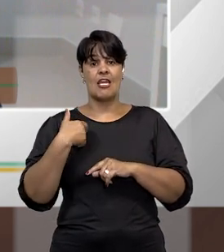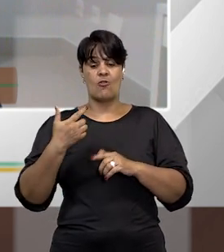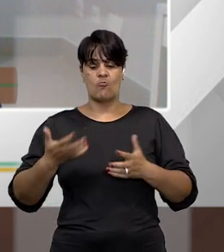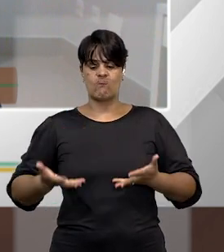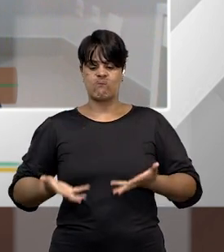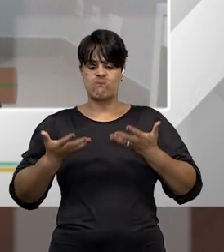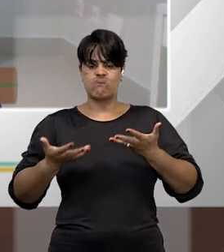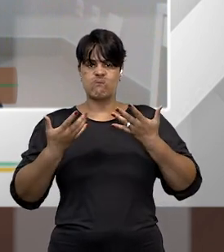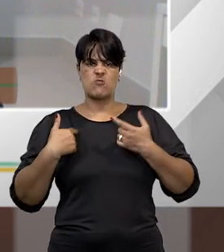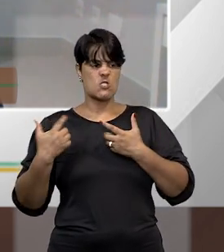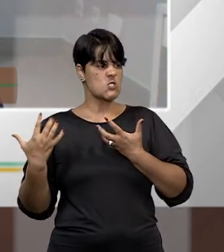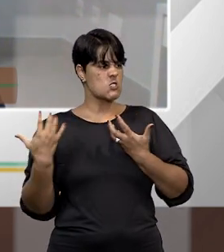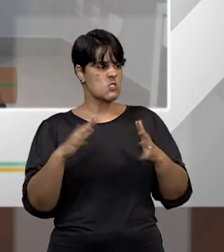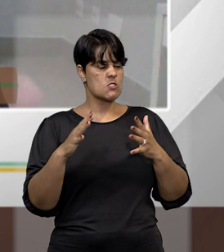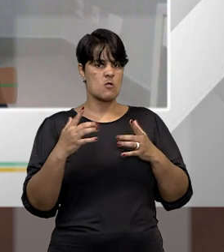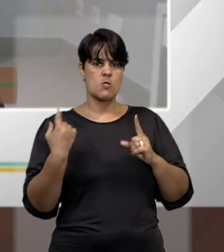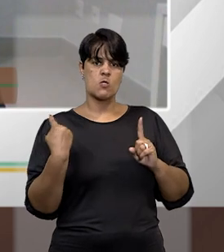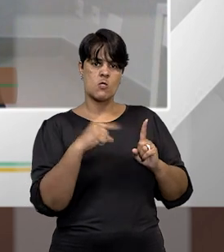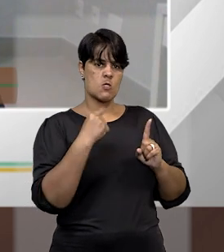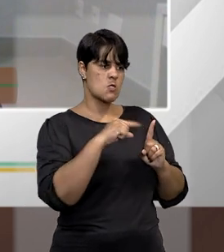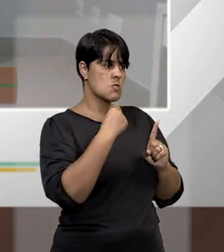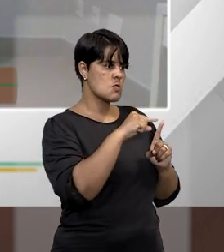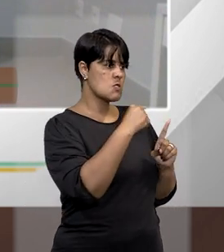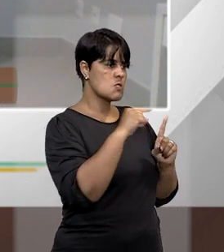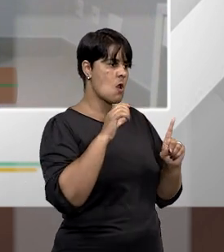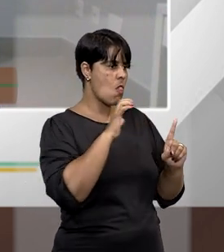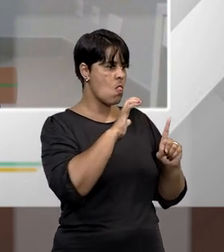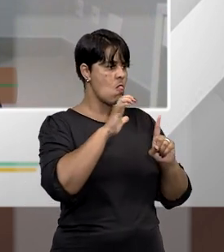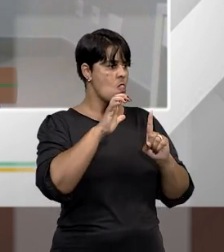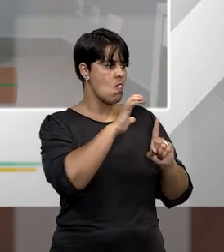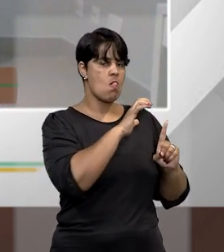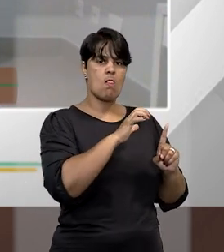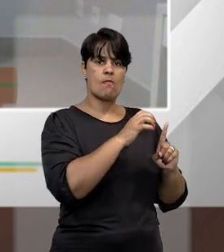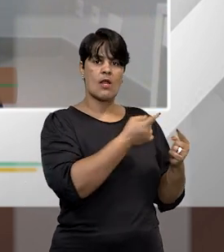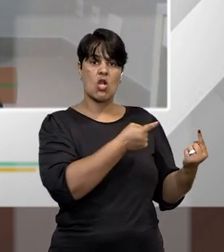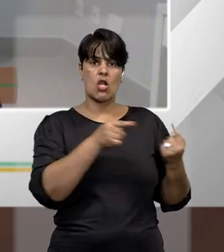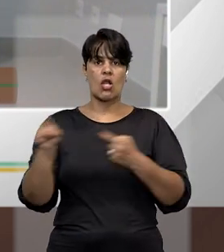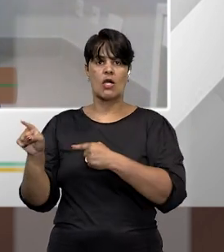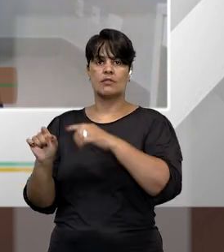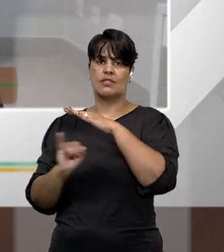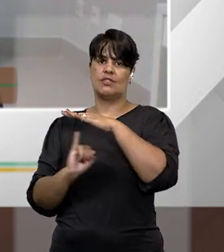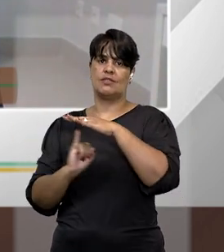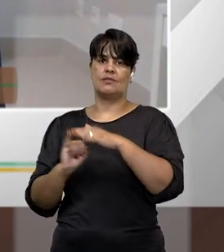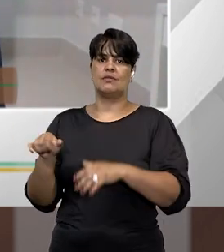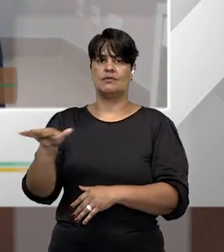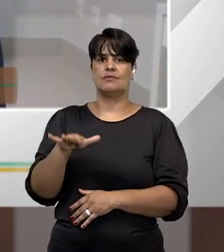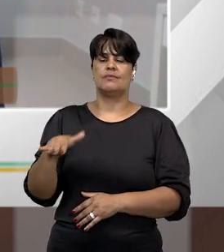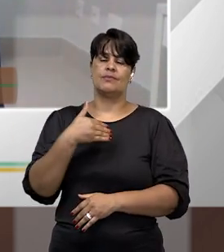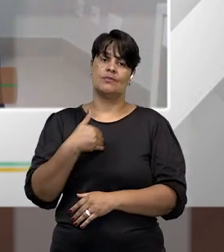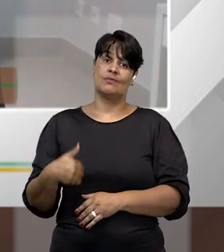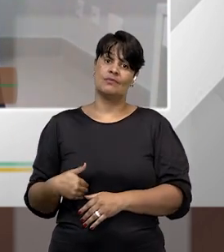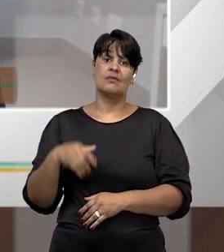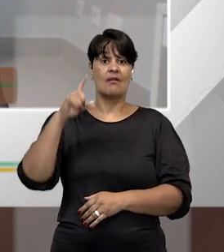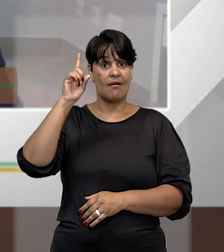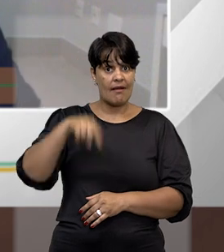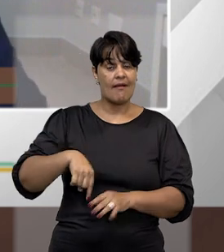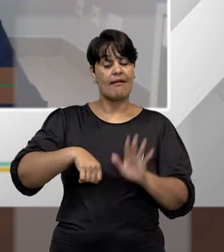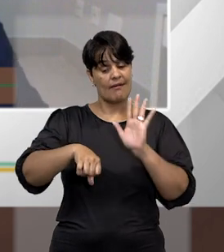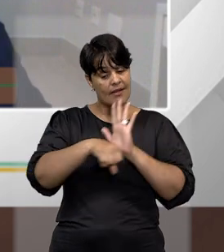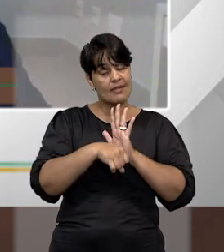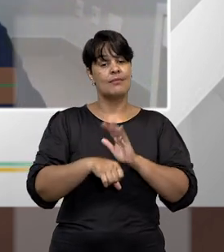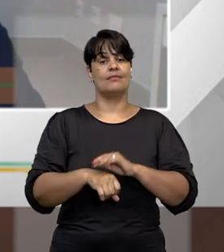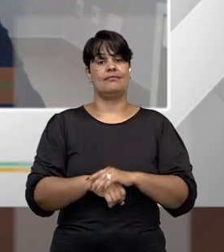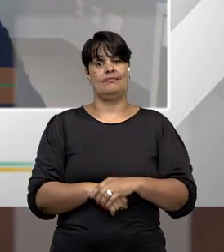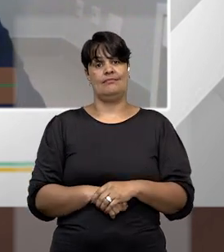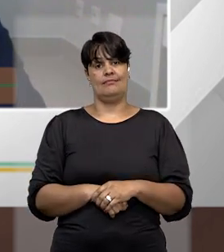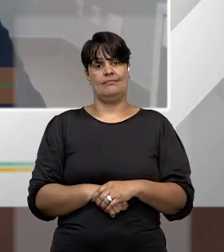instituições públicas que podem ser consideradas a partir da edição desta lei como crime de incitação ao crime. E percebam a